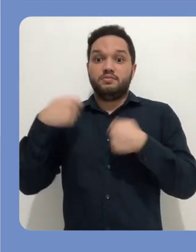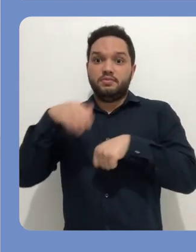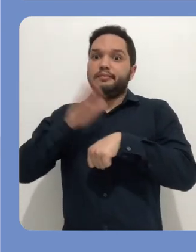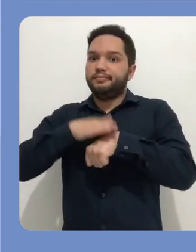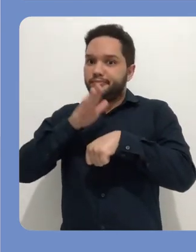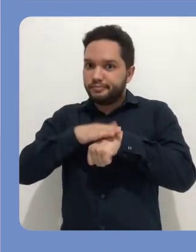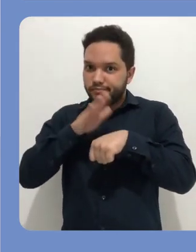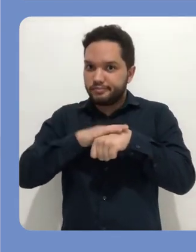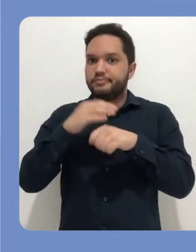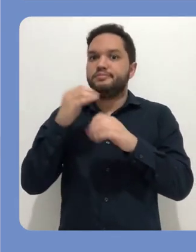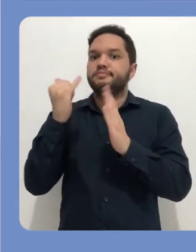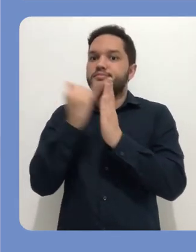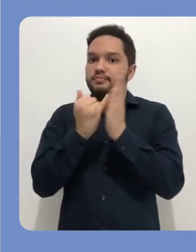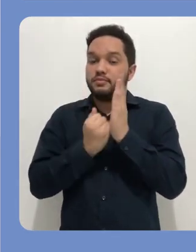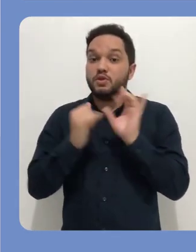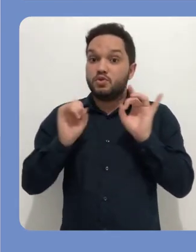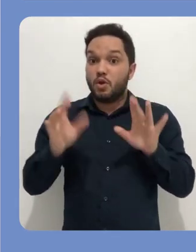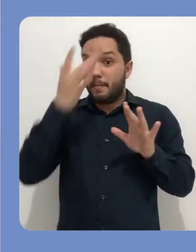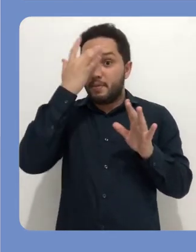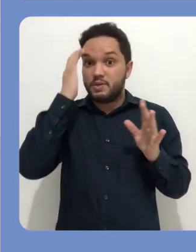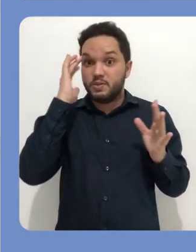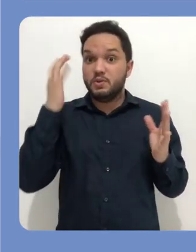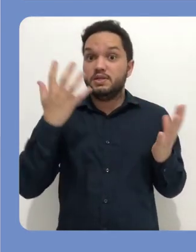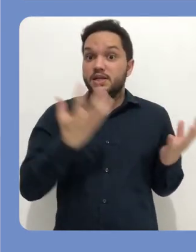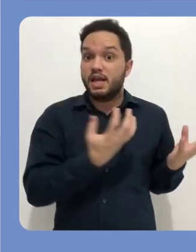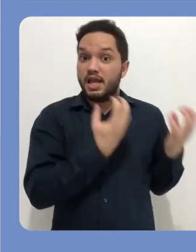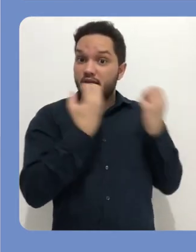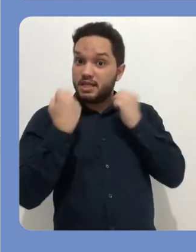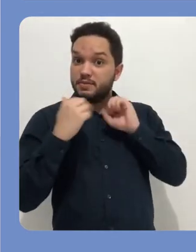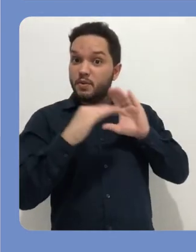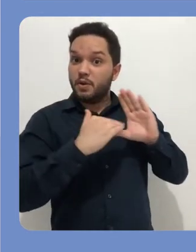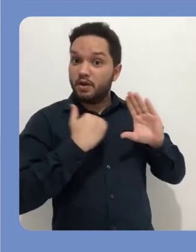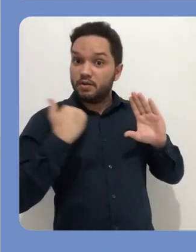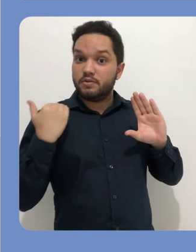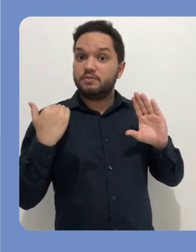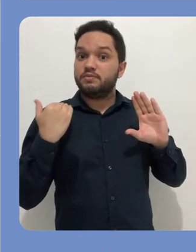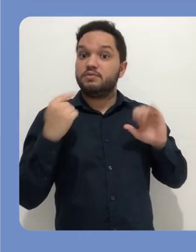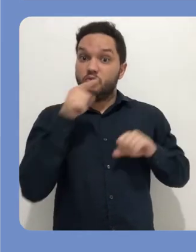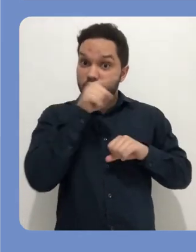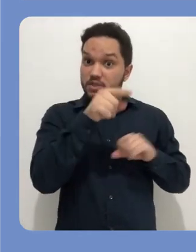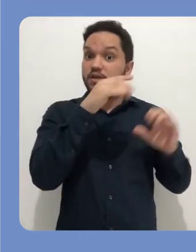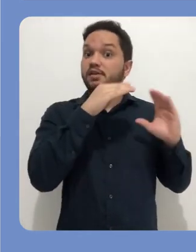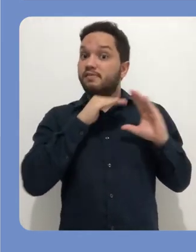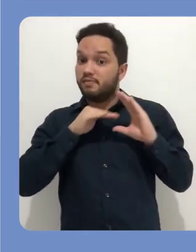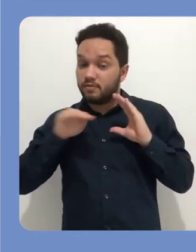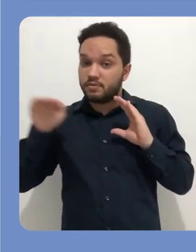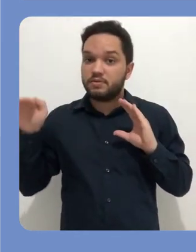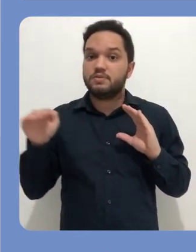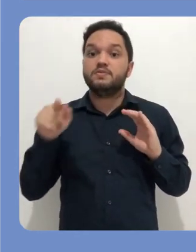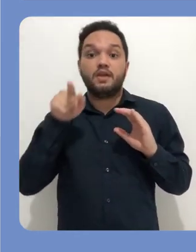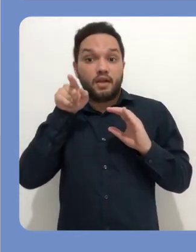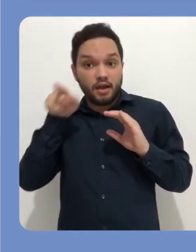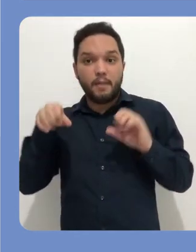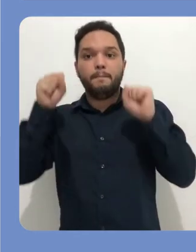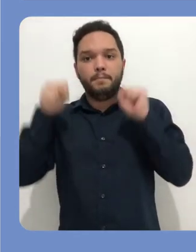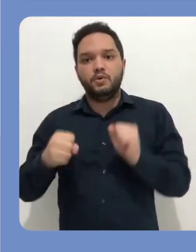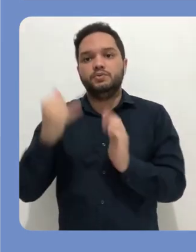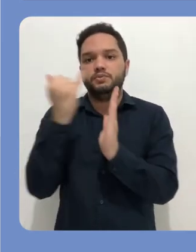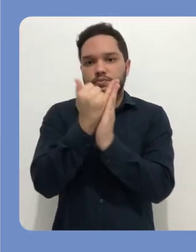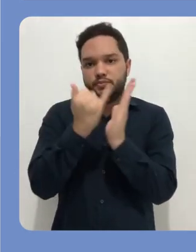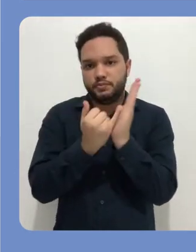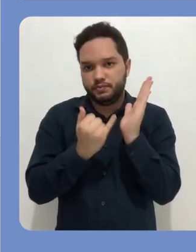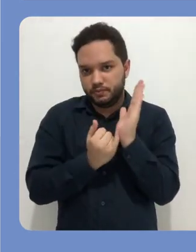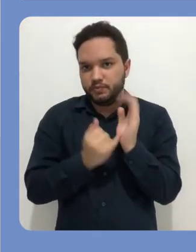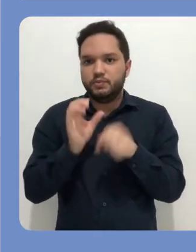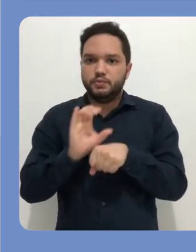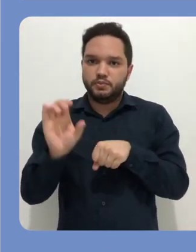Em método de envio de convite, que é realizado a partir de um cadastramento manual, somente as pessoas que receberem um e